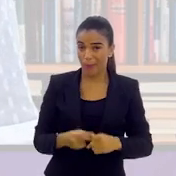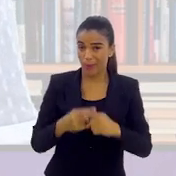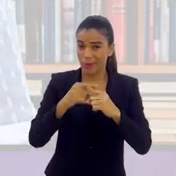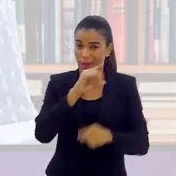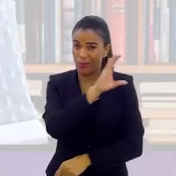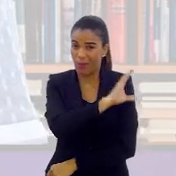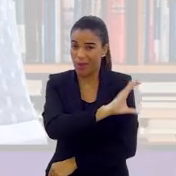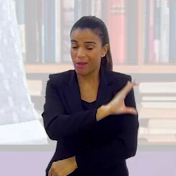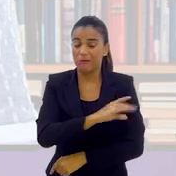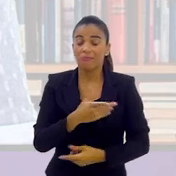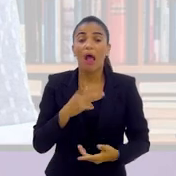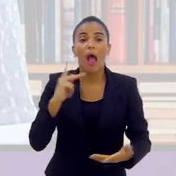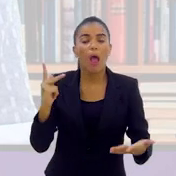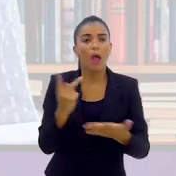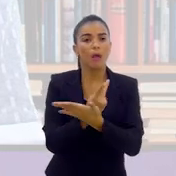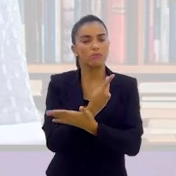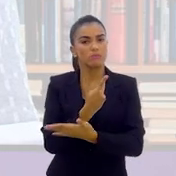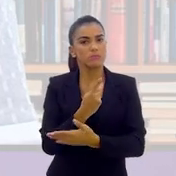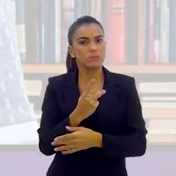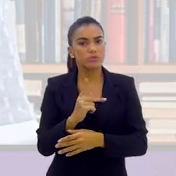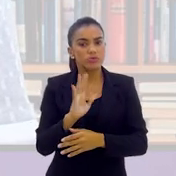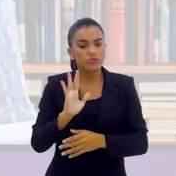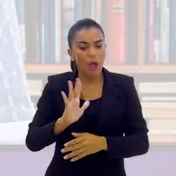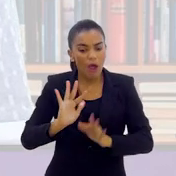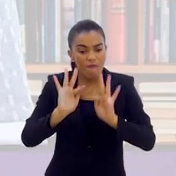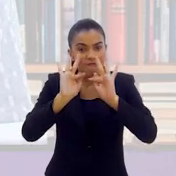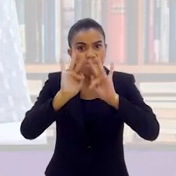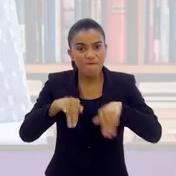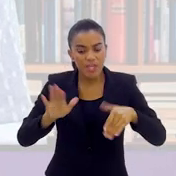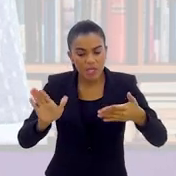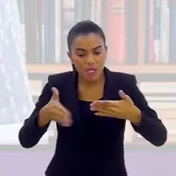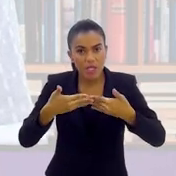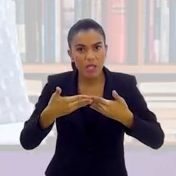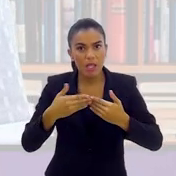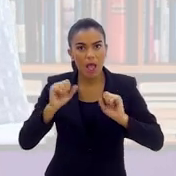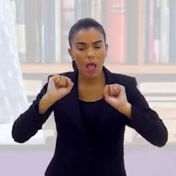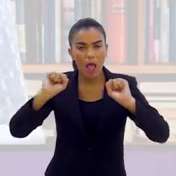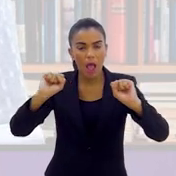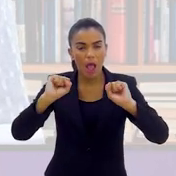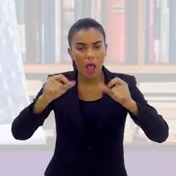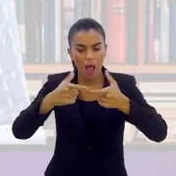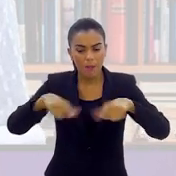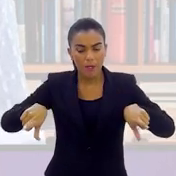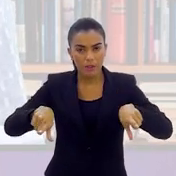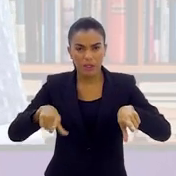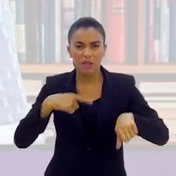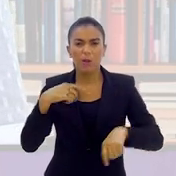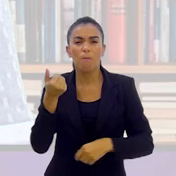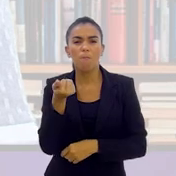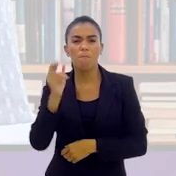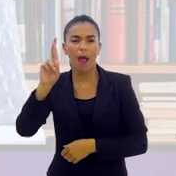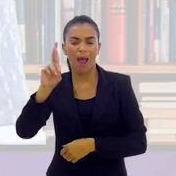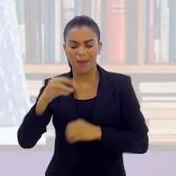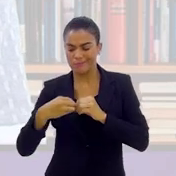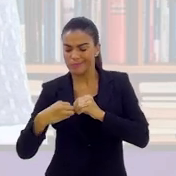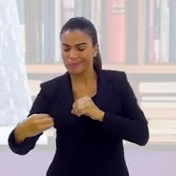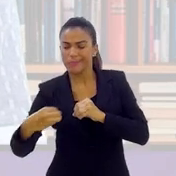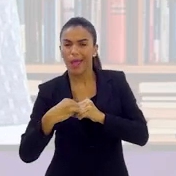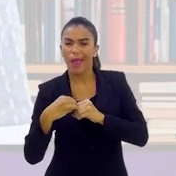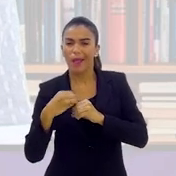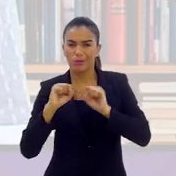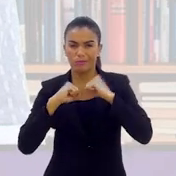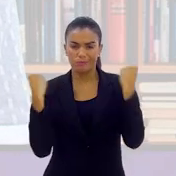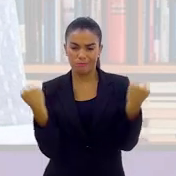fatalidade aconteceu e foi depois da partida. Em um bar, em uma pizzaria ali perto do Maracanã,